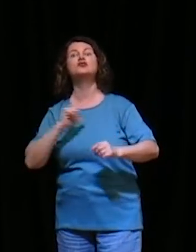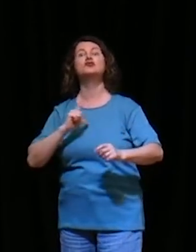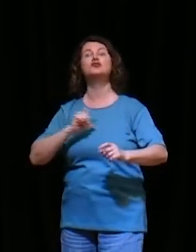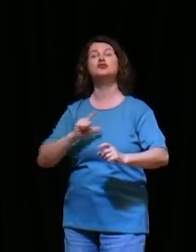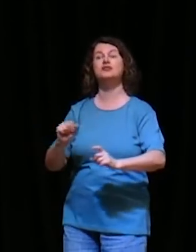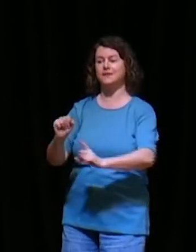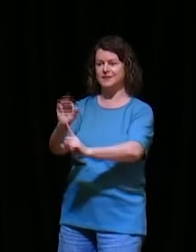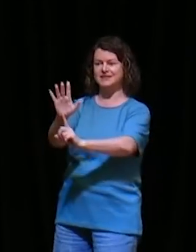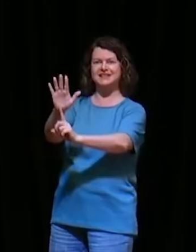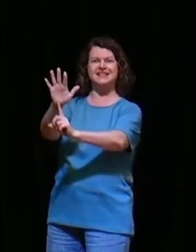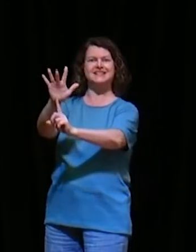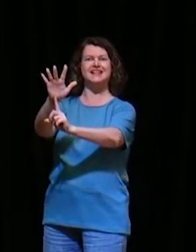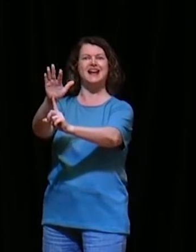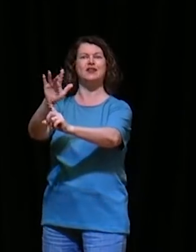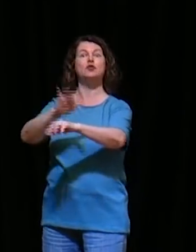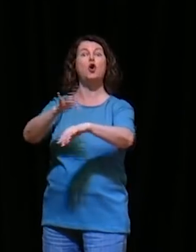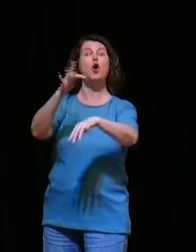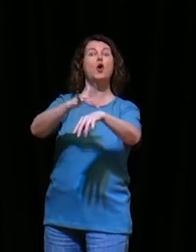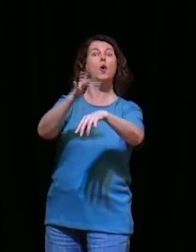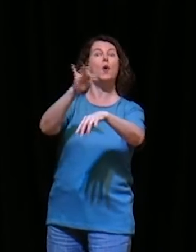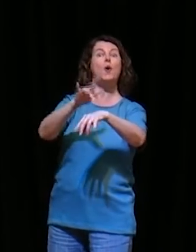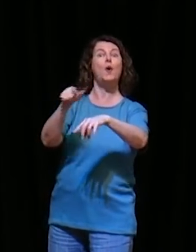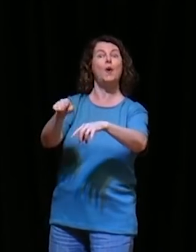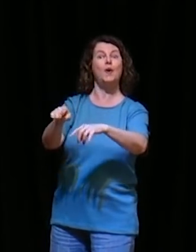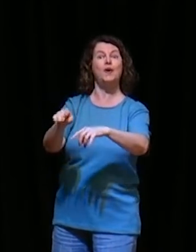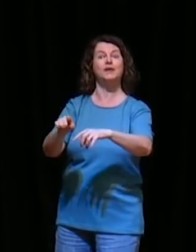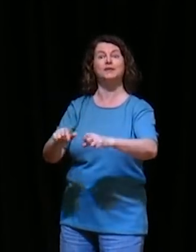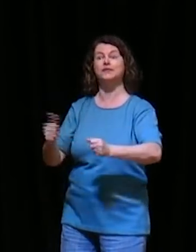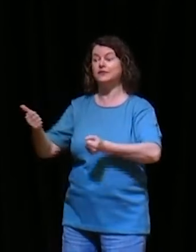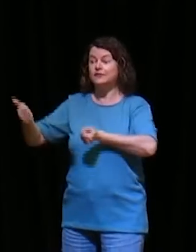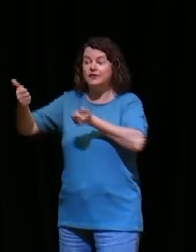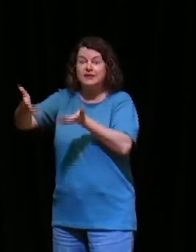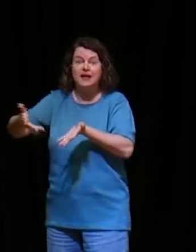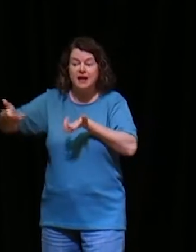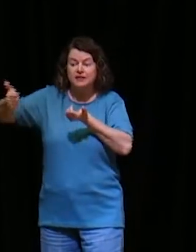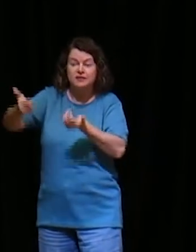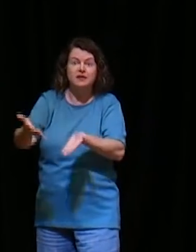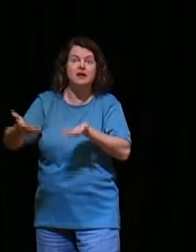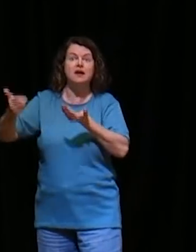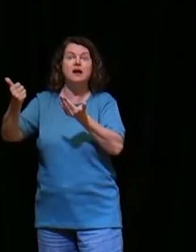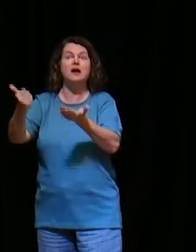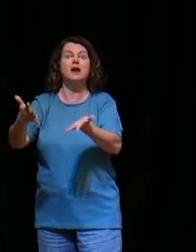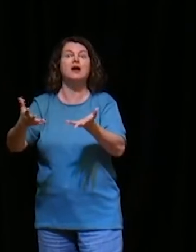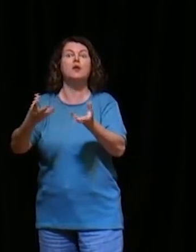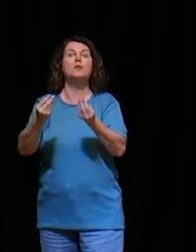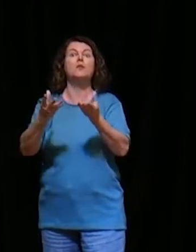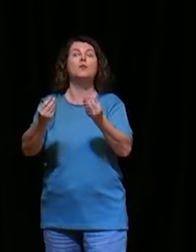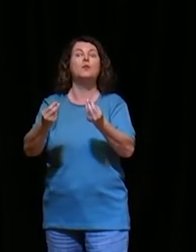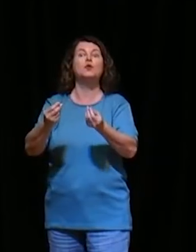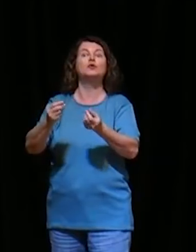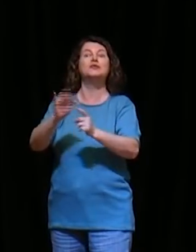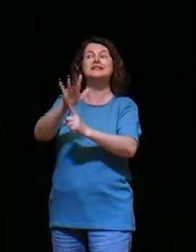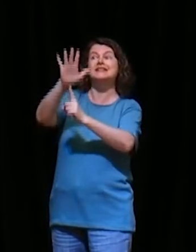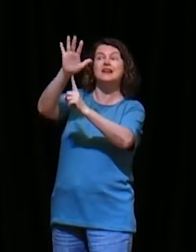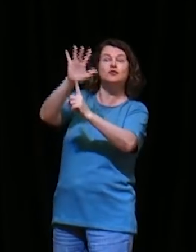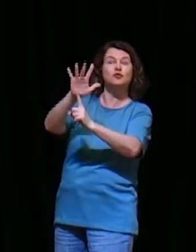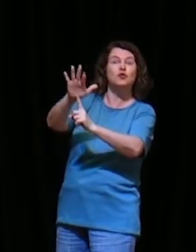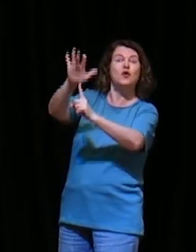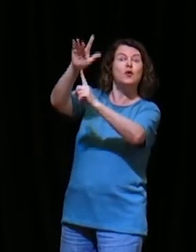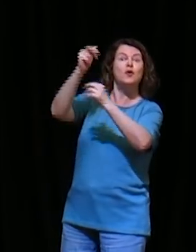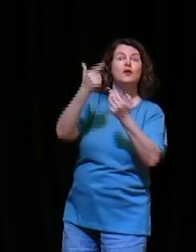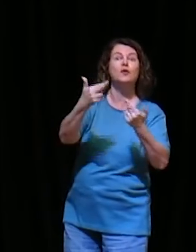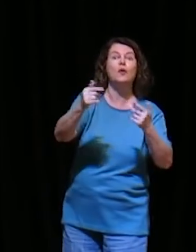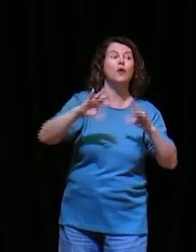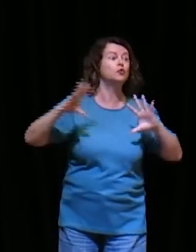olha o incenso, de novo aí, e foi lhe dado, muito incenso, para pôr, com as orações, de todos os santos,